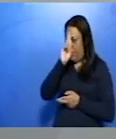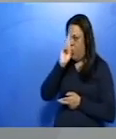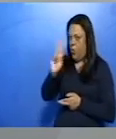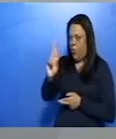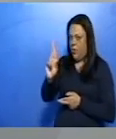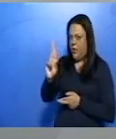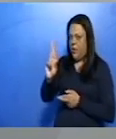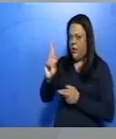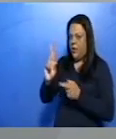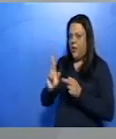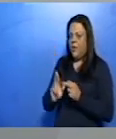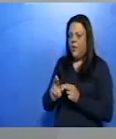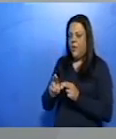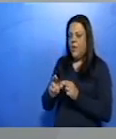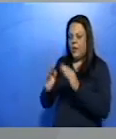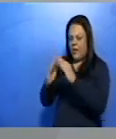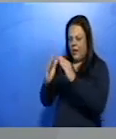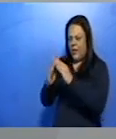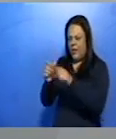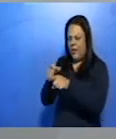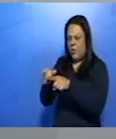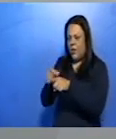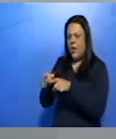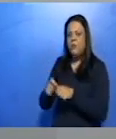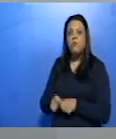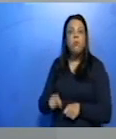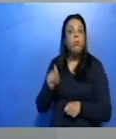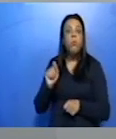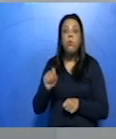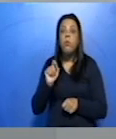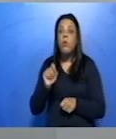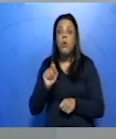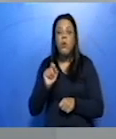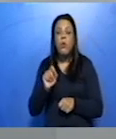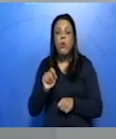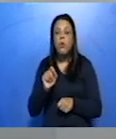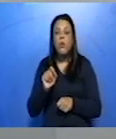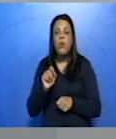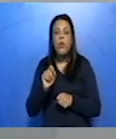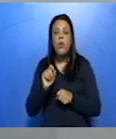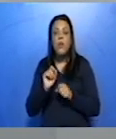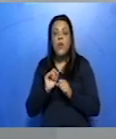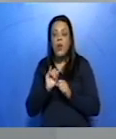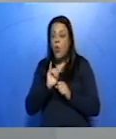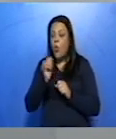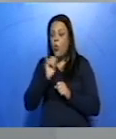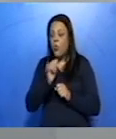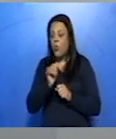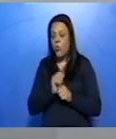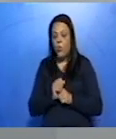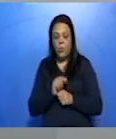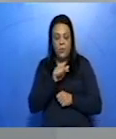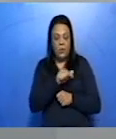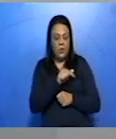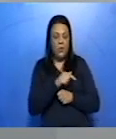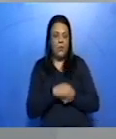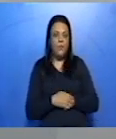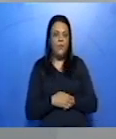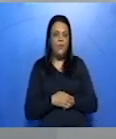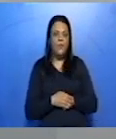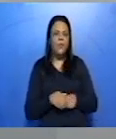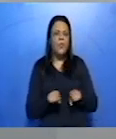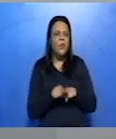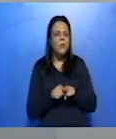lugarzinho que eles jogavam, do quartinho. E outra coisa também que é muito interessante se pensar